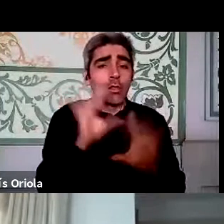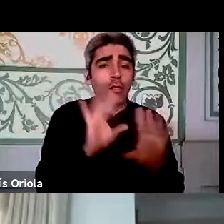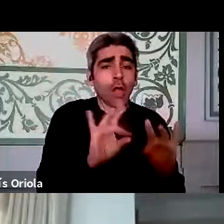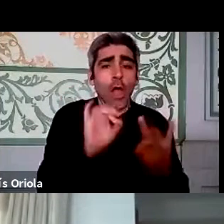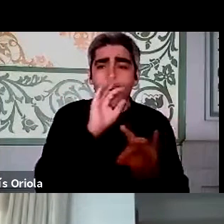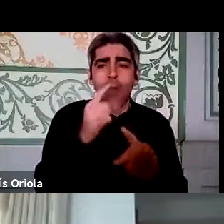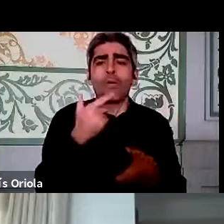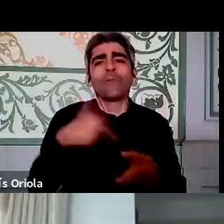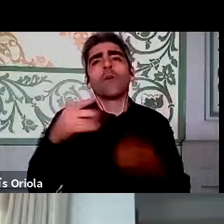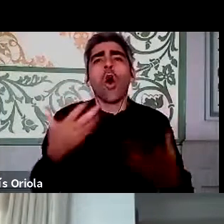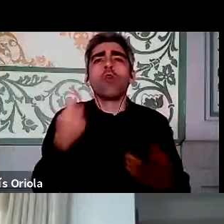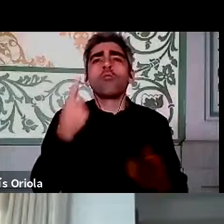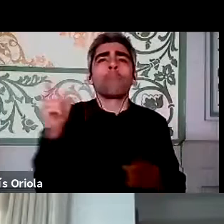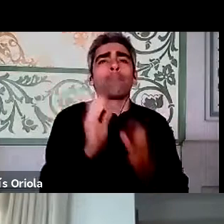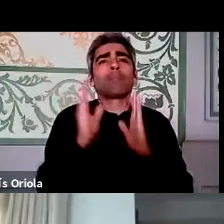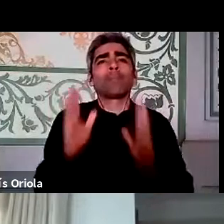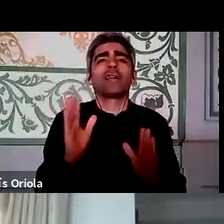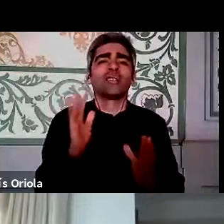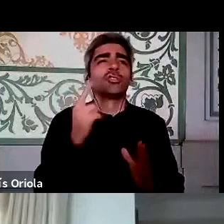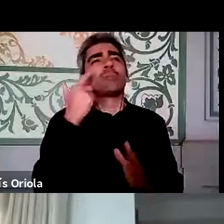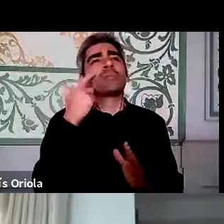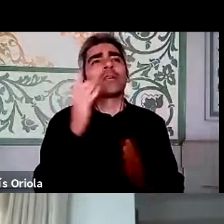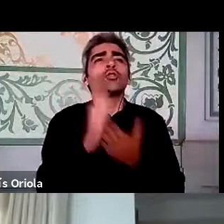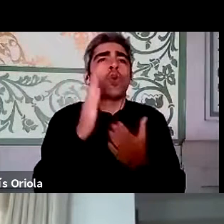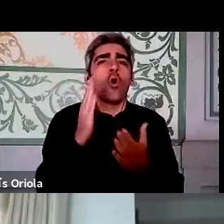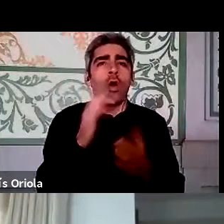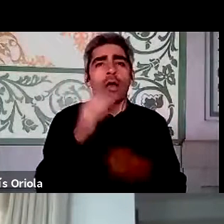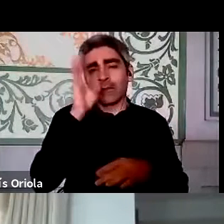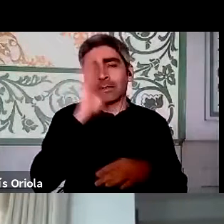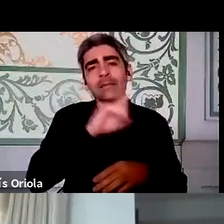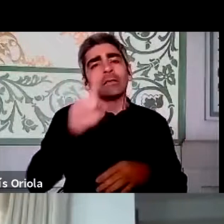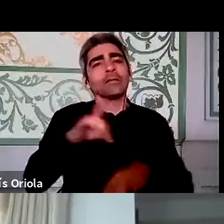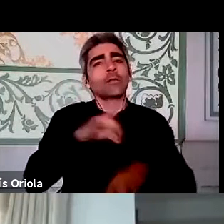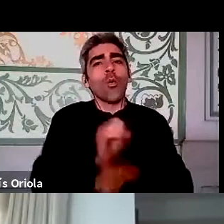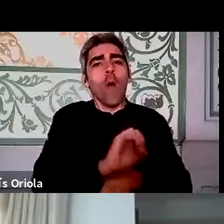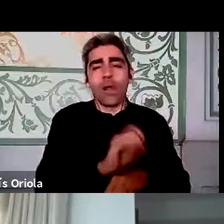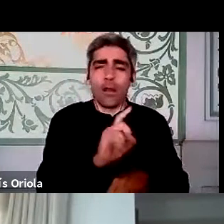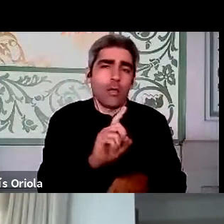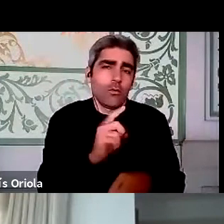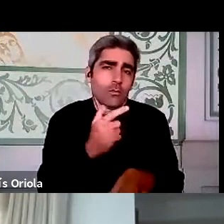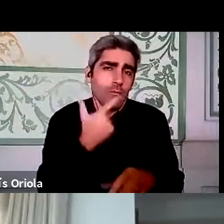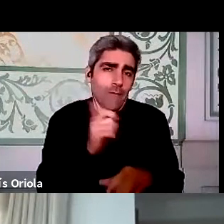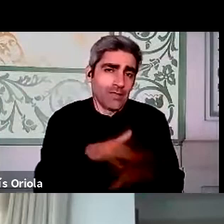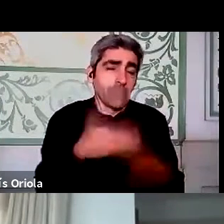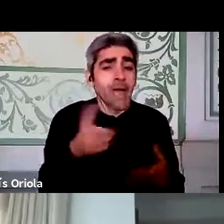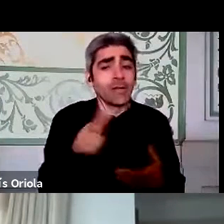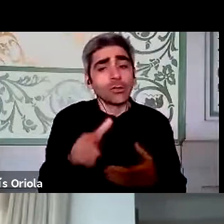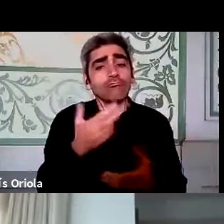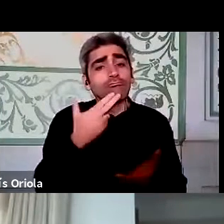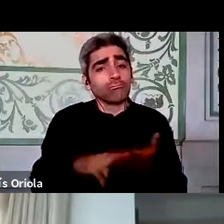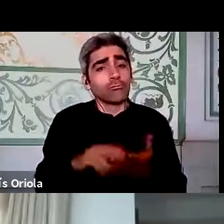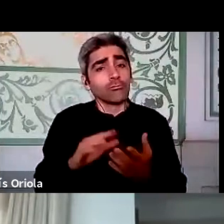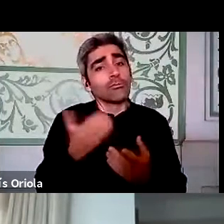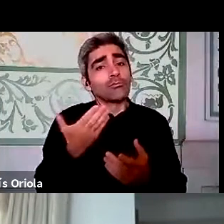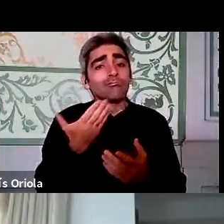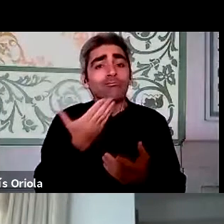vamos todos para casa experimentar um mês se isto funciona ou não. Mas resultou, e eu diria que o processo